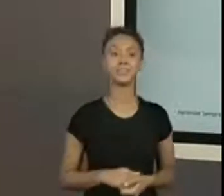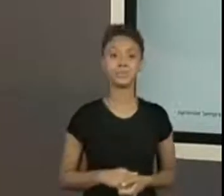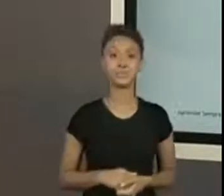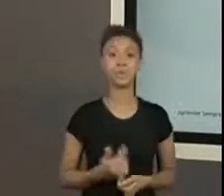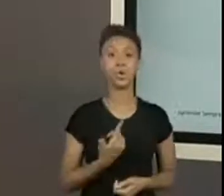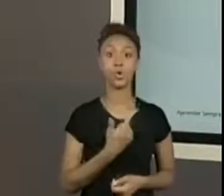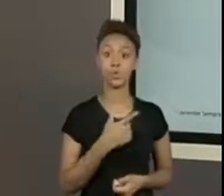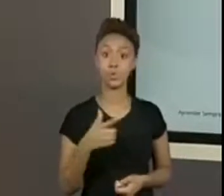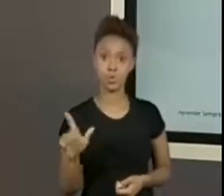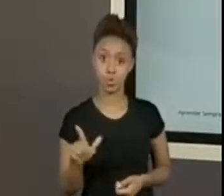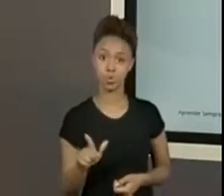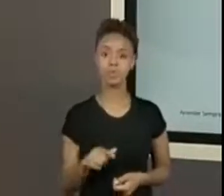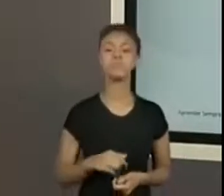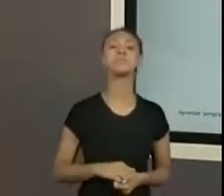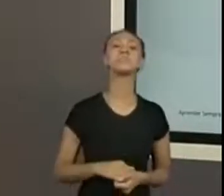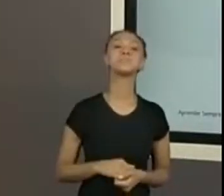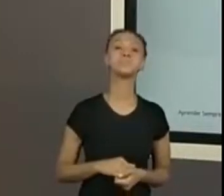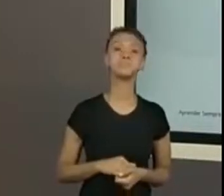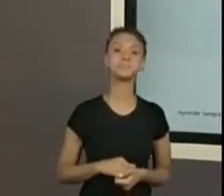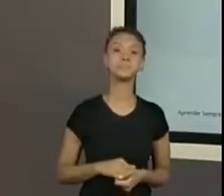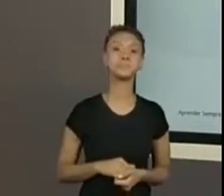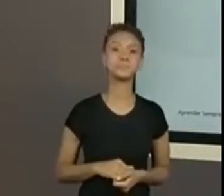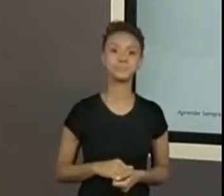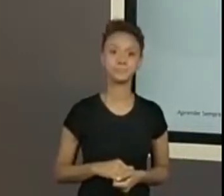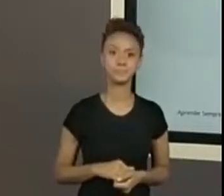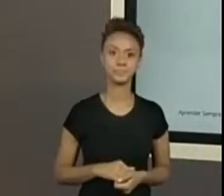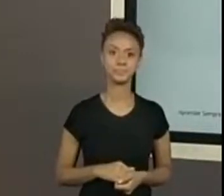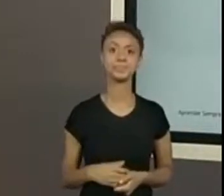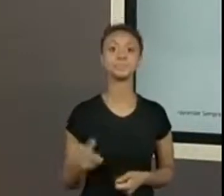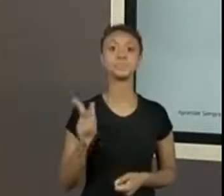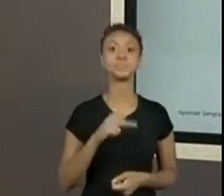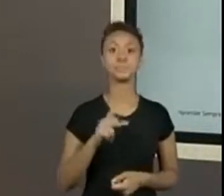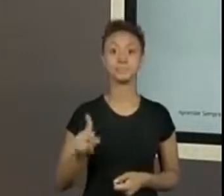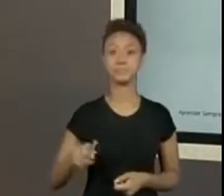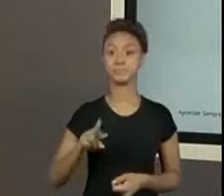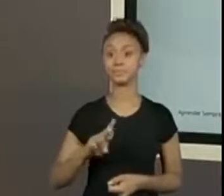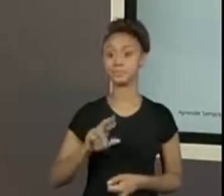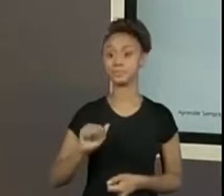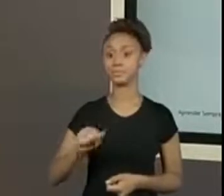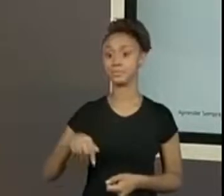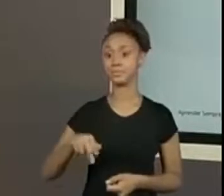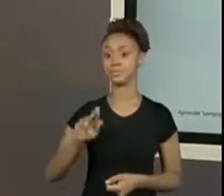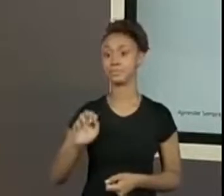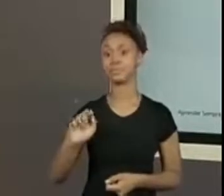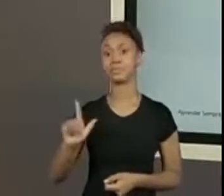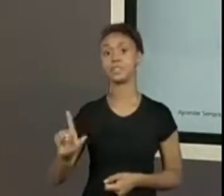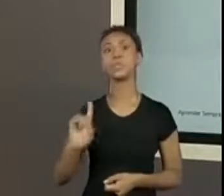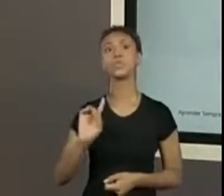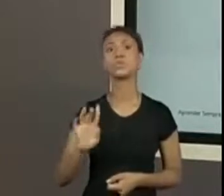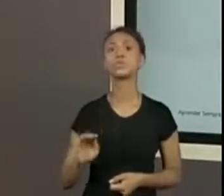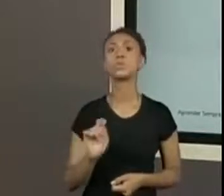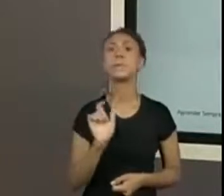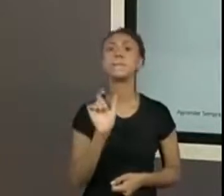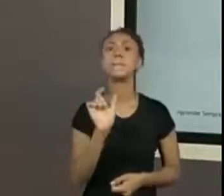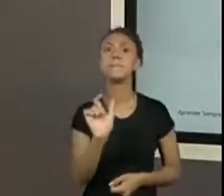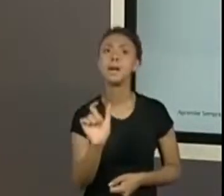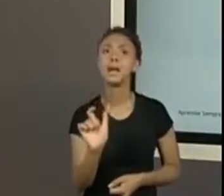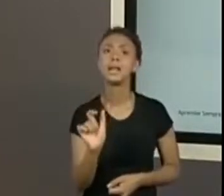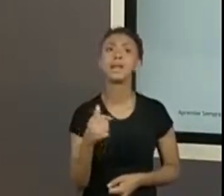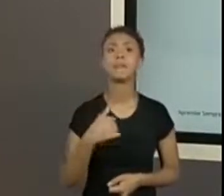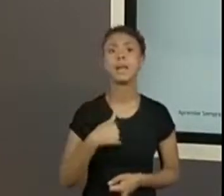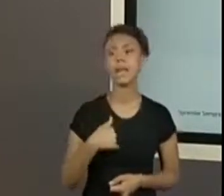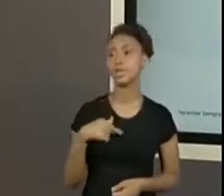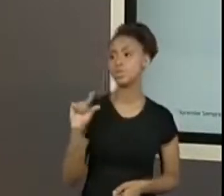Outra que veio também é da... Tem a da professora Raquel também, que mudou só uma palavrinha, mas muito próxima. Sou